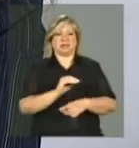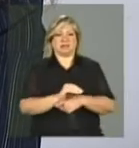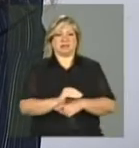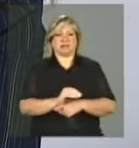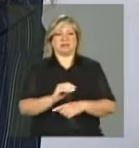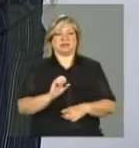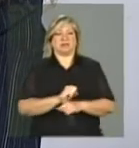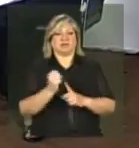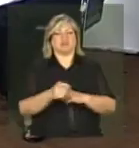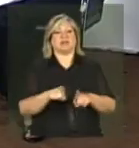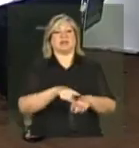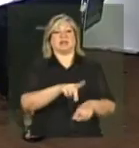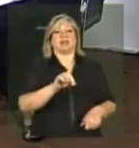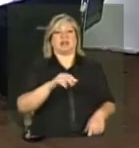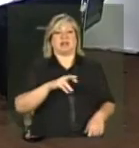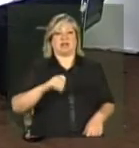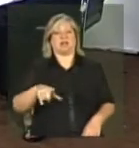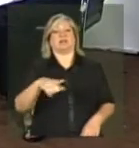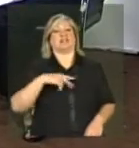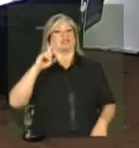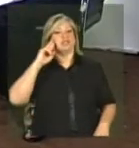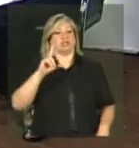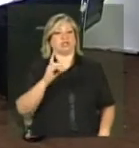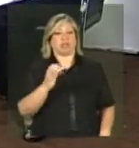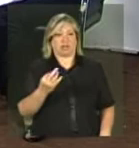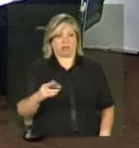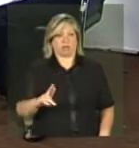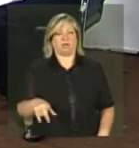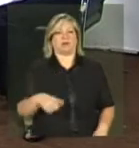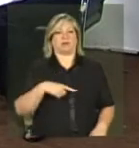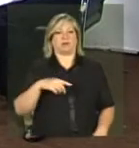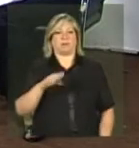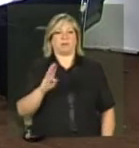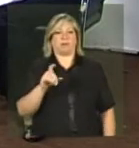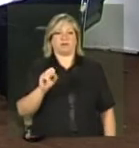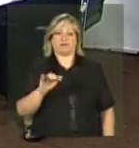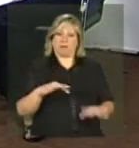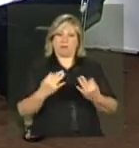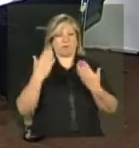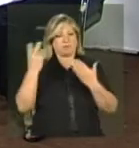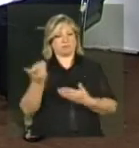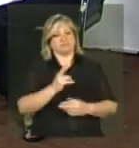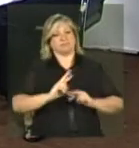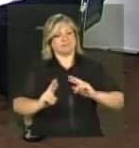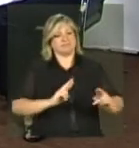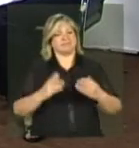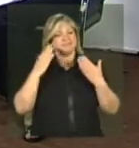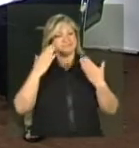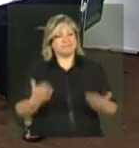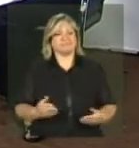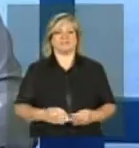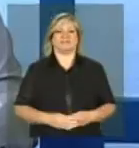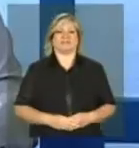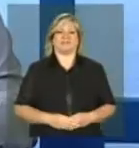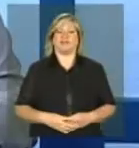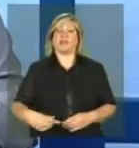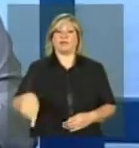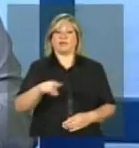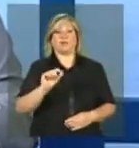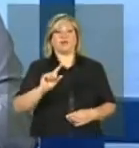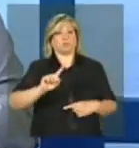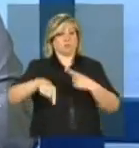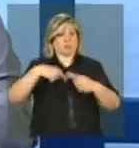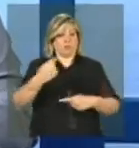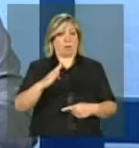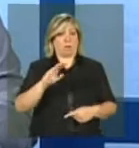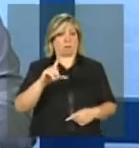e também Daniel Chimenez, que é o diretor de condicionalidades do Bolsa Família, pela participação de vocês. Bom, e no próximo